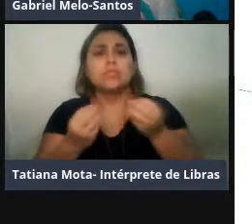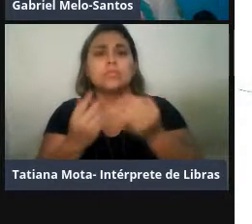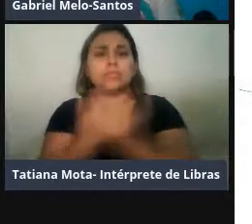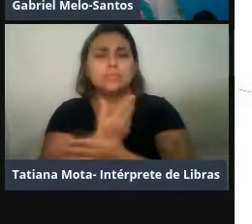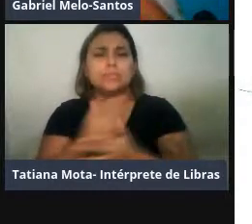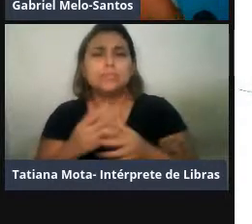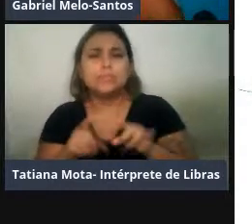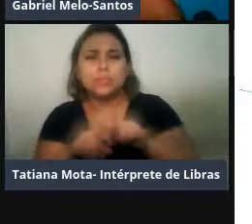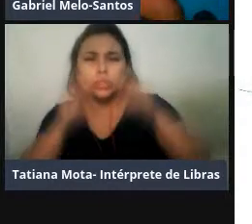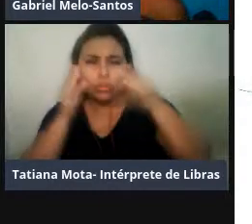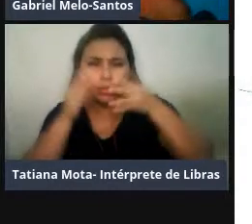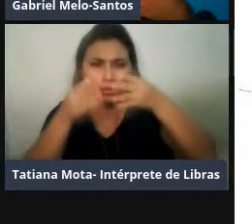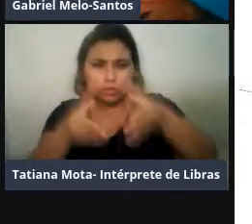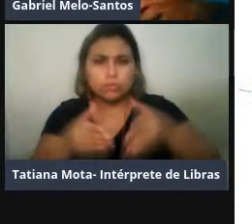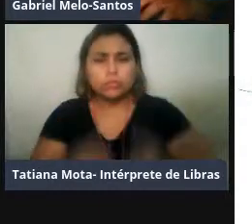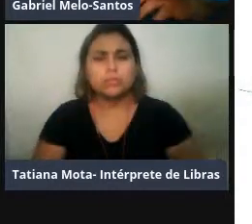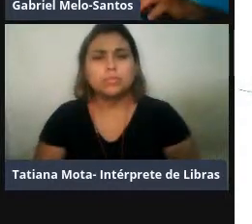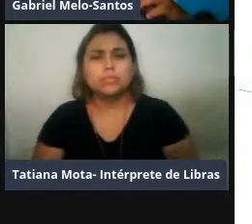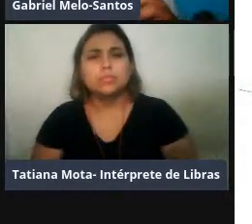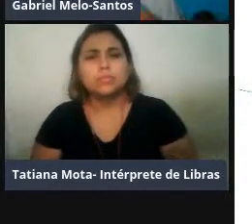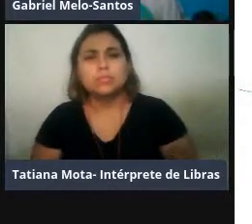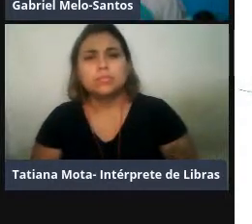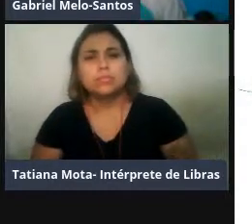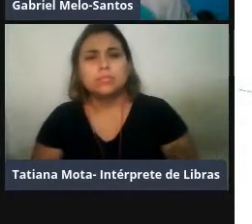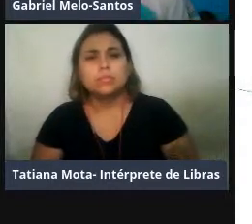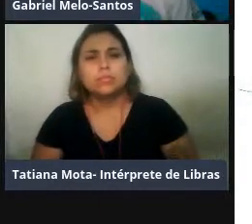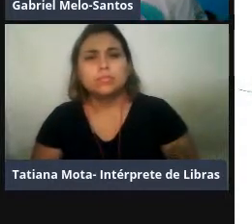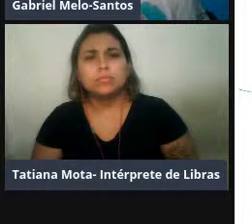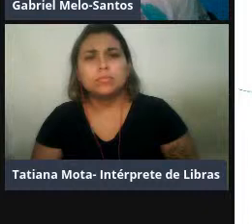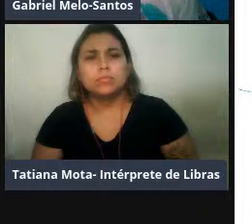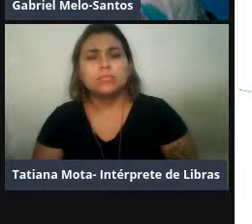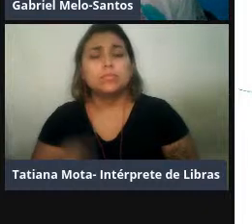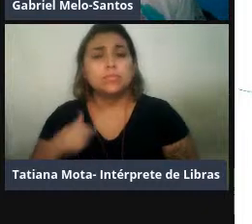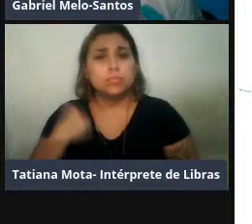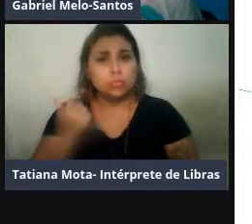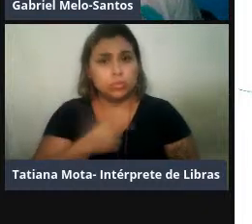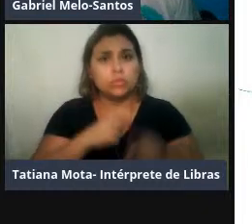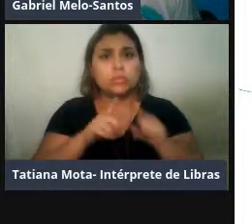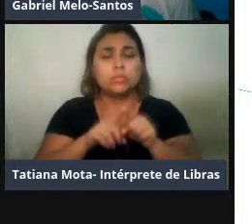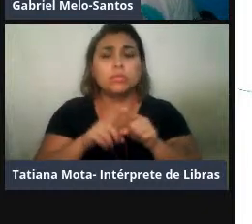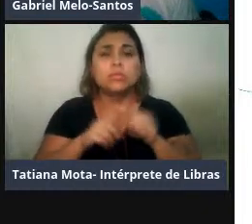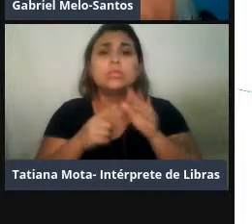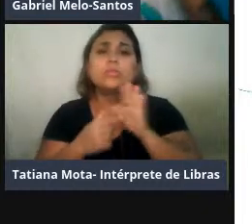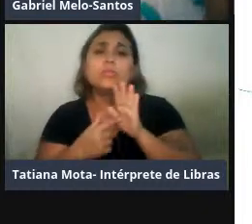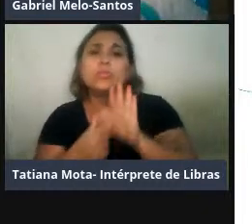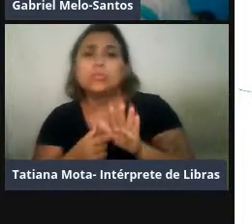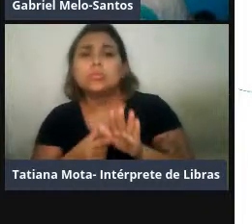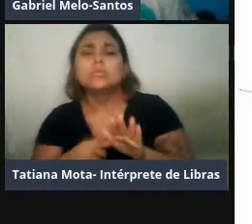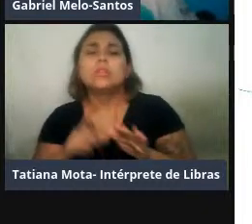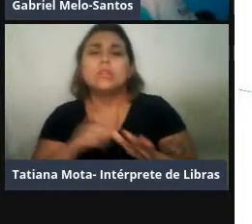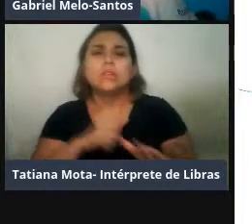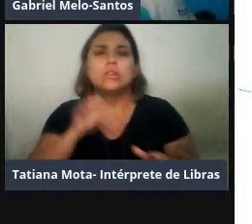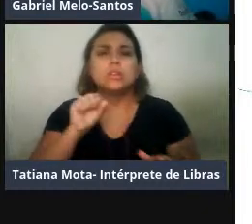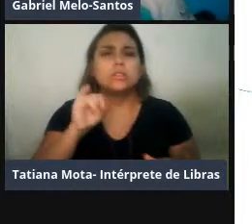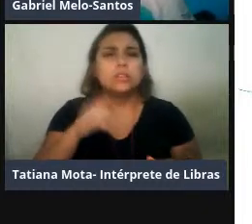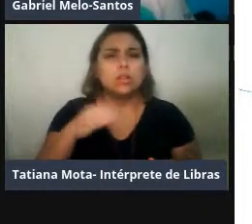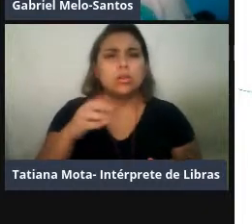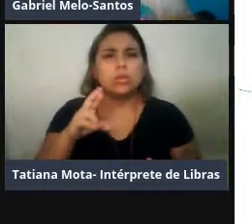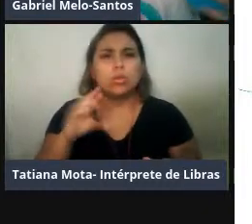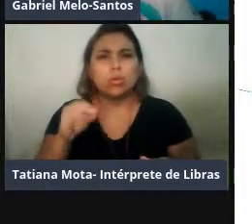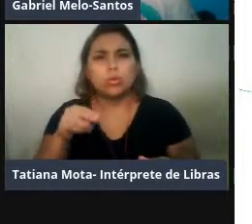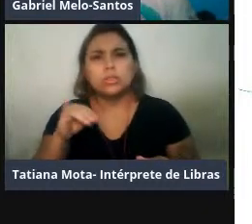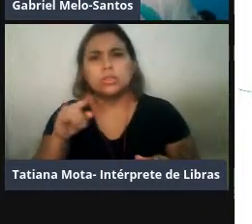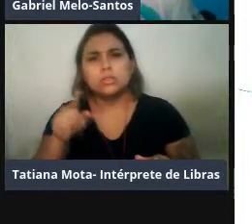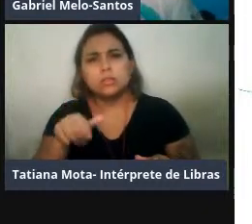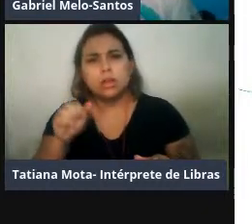específico. Então a gente verificou se era relacionada a pulos sincronizados, que às vezes eles saltam vários animais ao mesmo tempo,